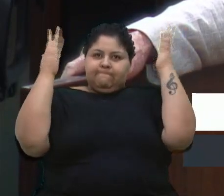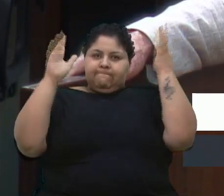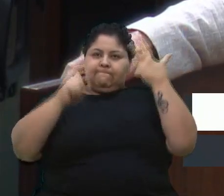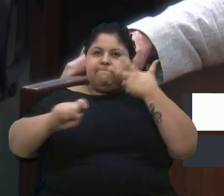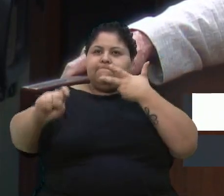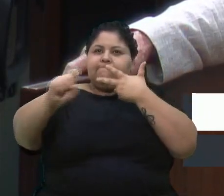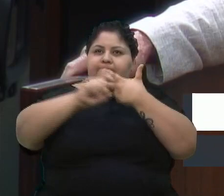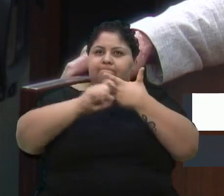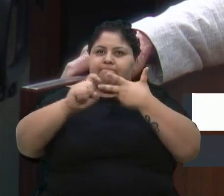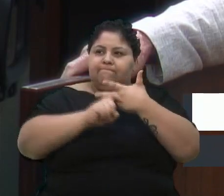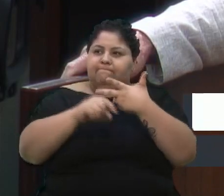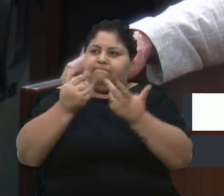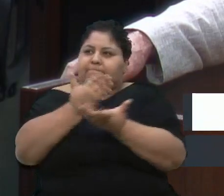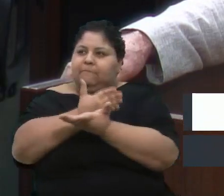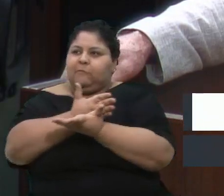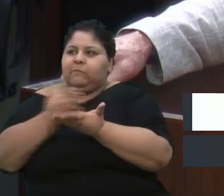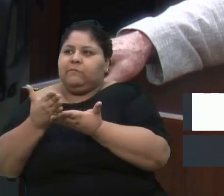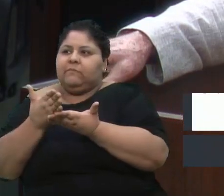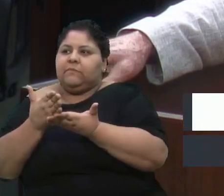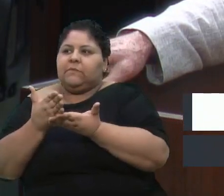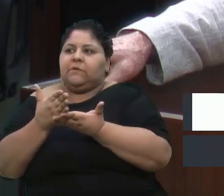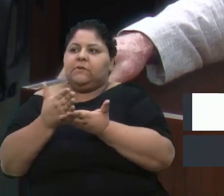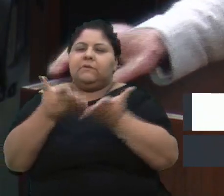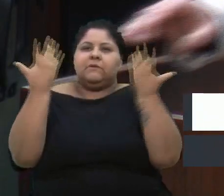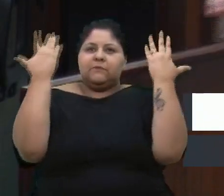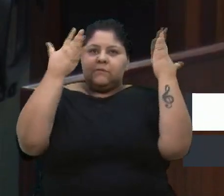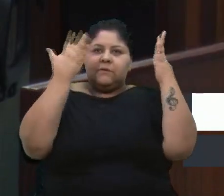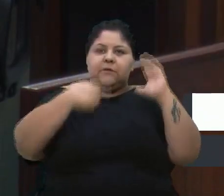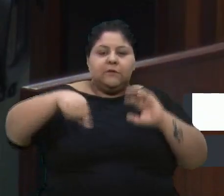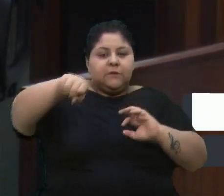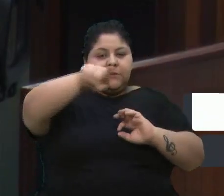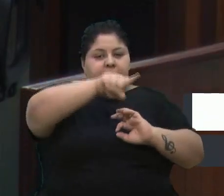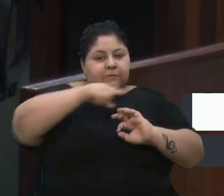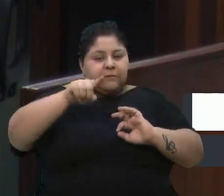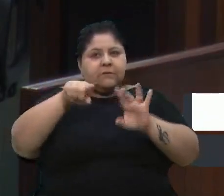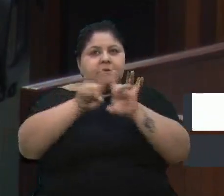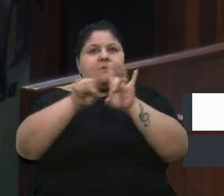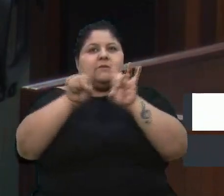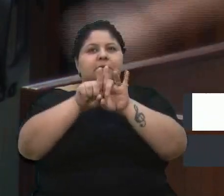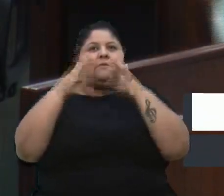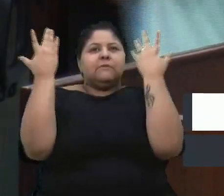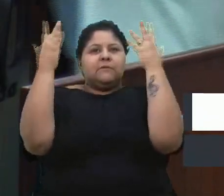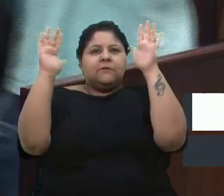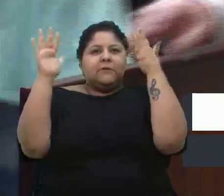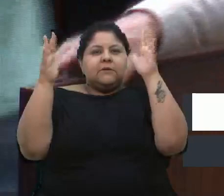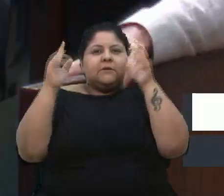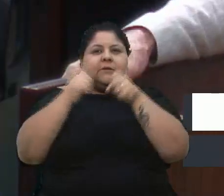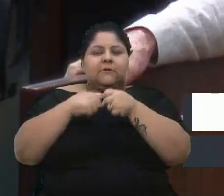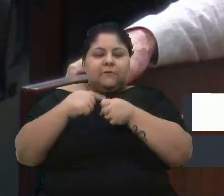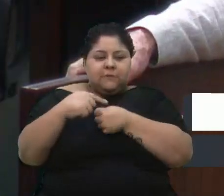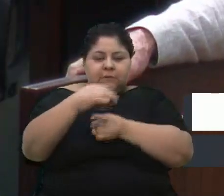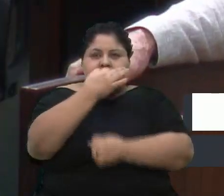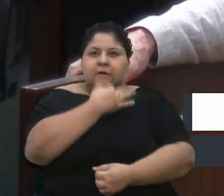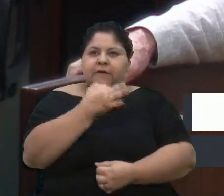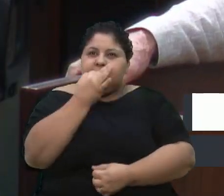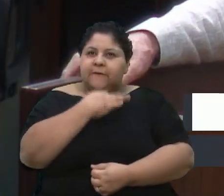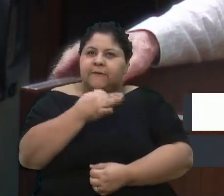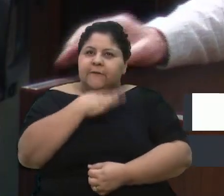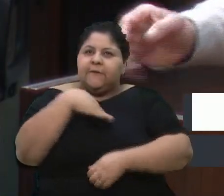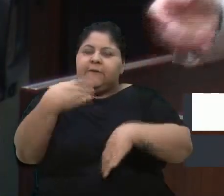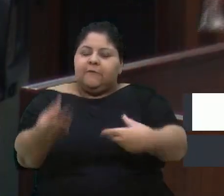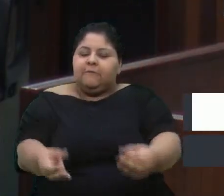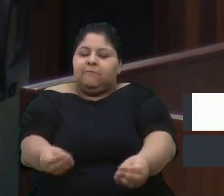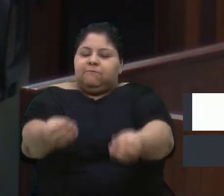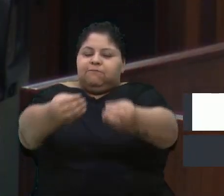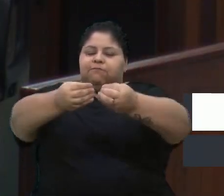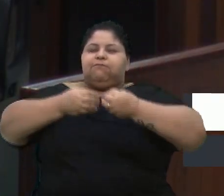pela iniciativa. Parabéns a todos nós e parabéns à cidade de Caxiou do Sul, que foi contemplada por